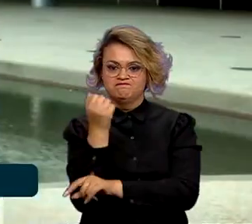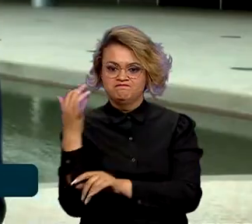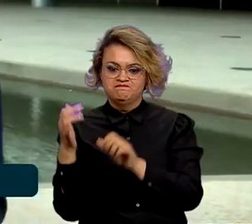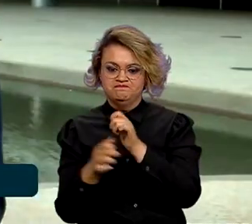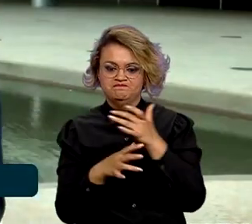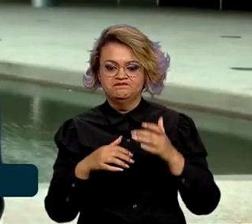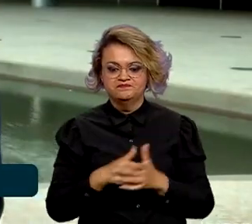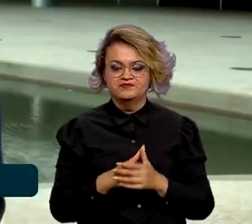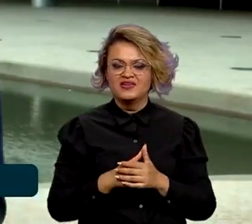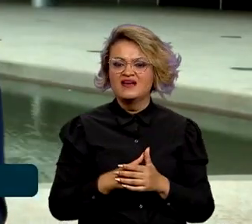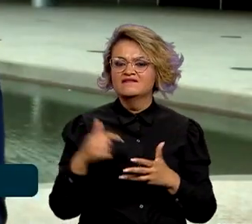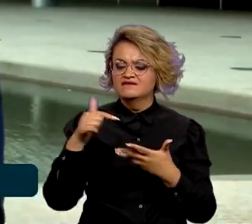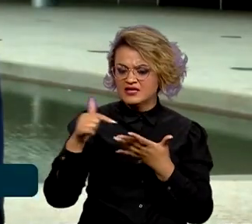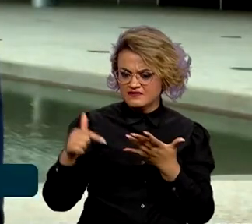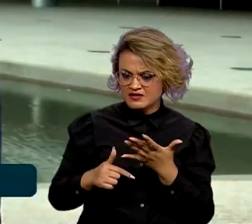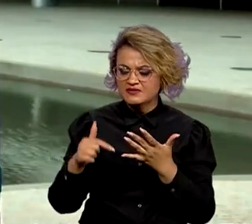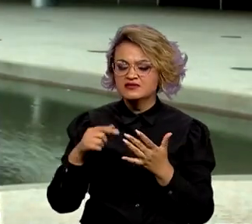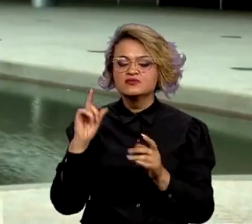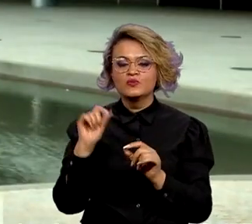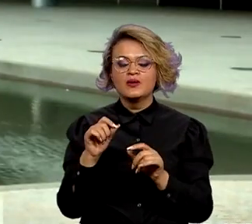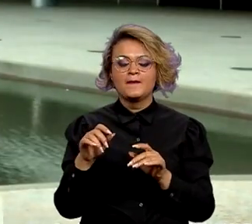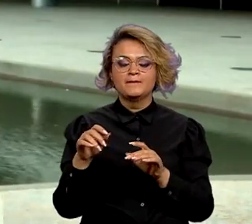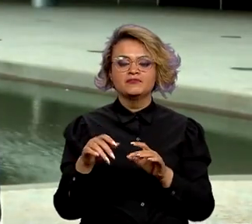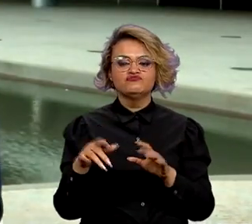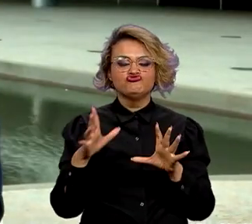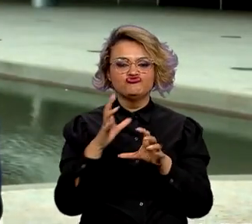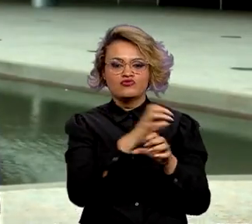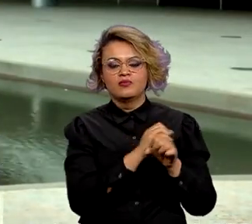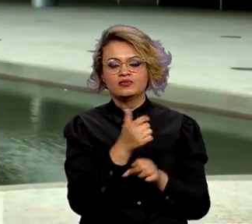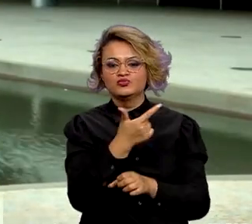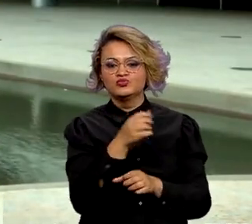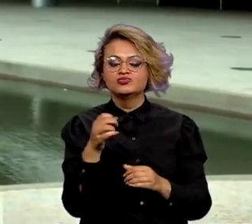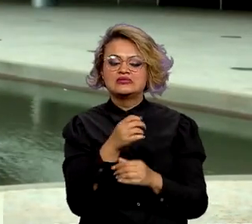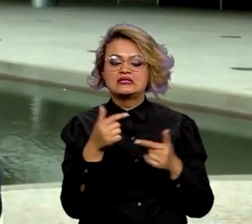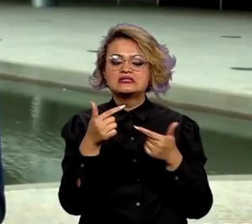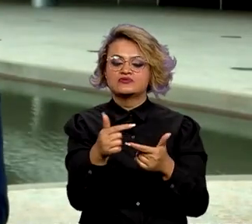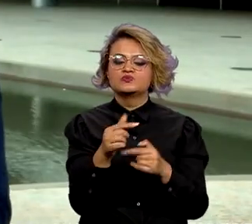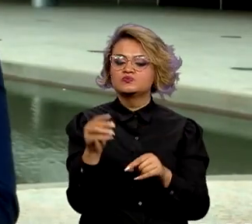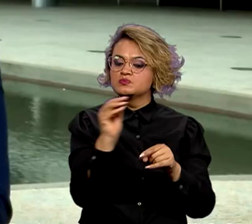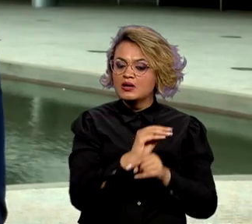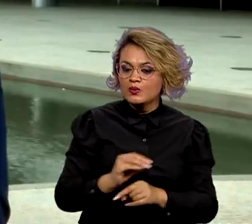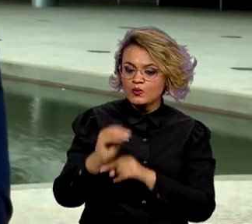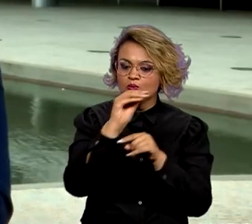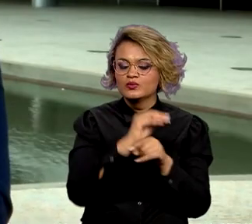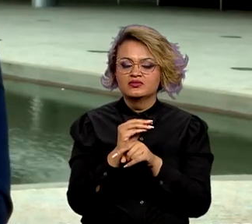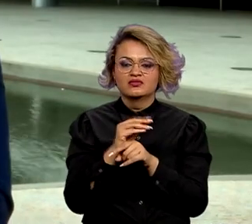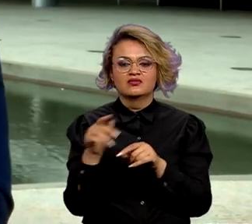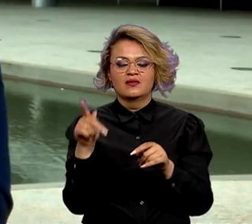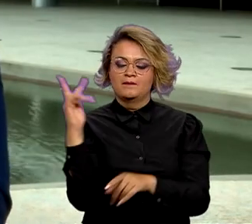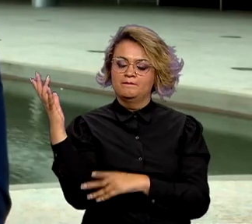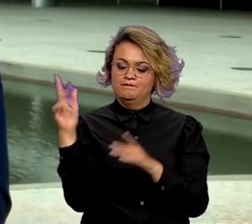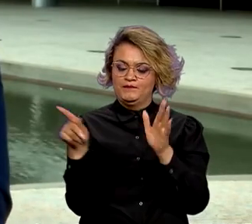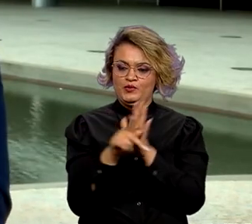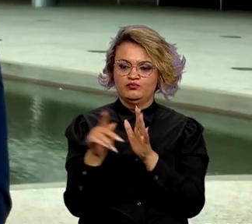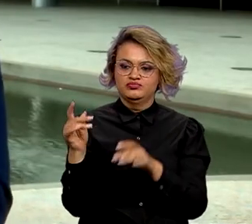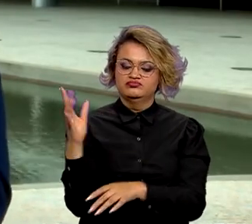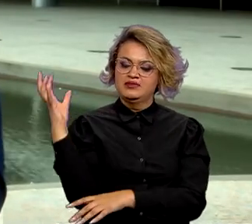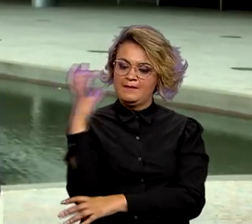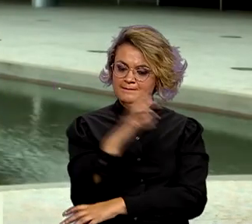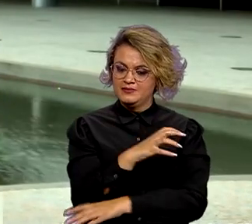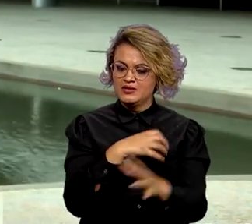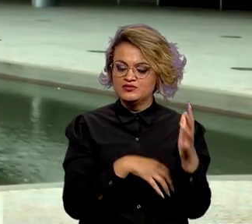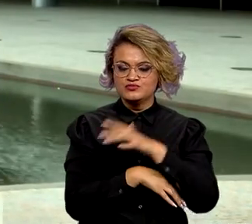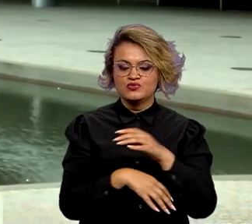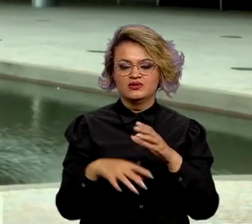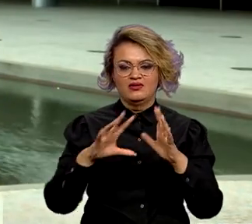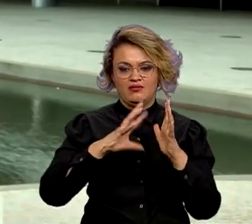Essas medidas se somam ao plano de 200 ações para preservar e controlar o desmatamento na Amazônia Legal. Além